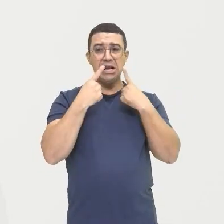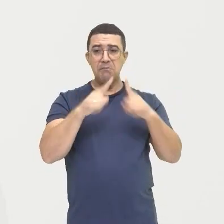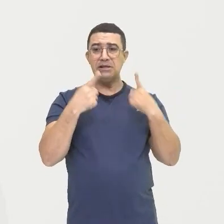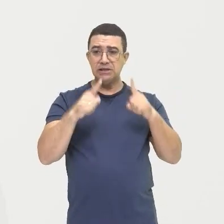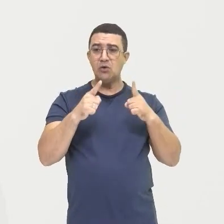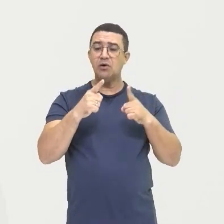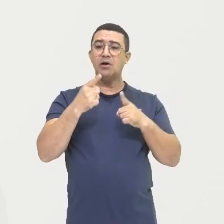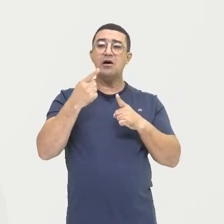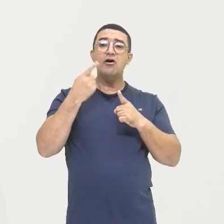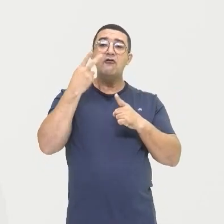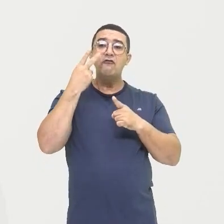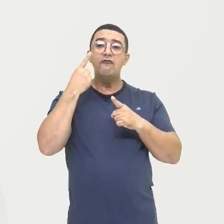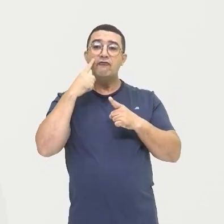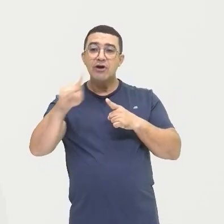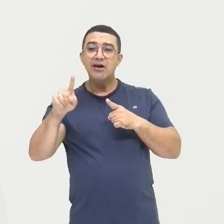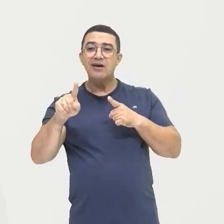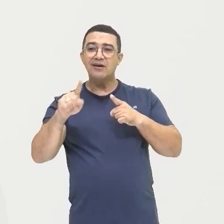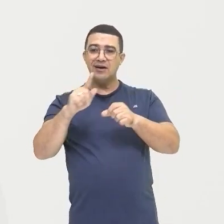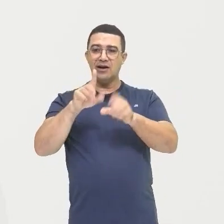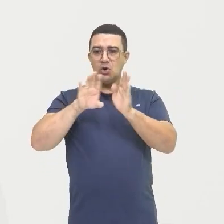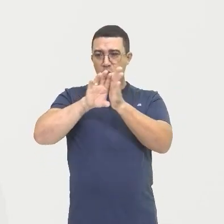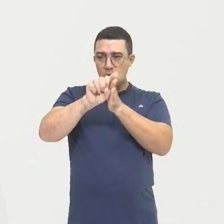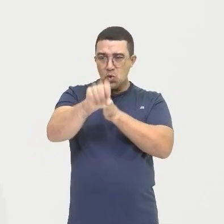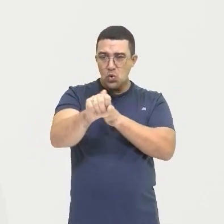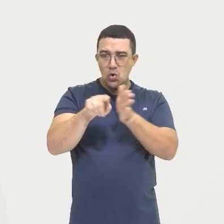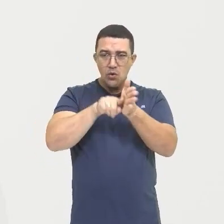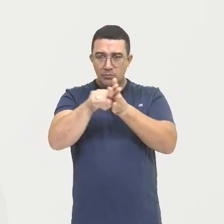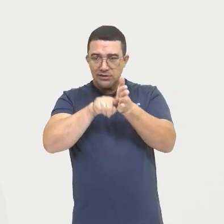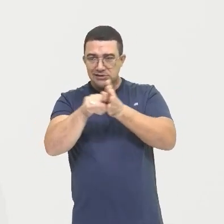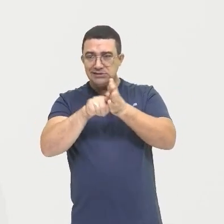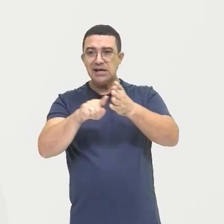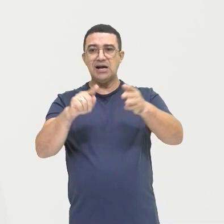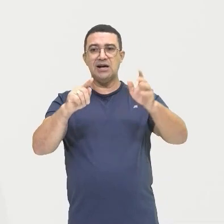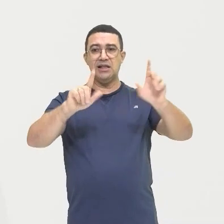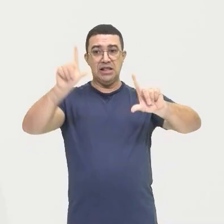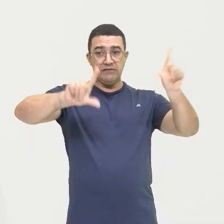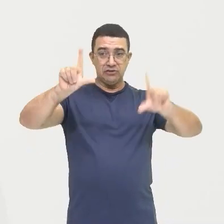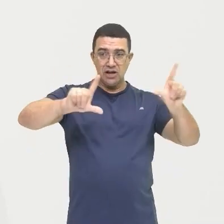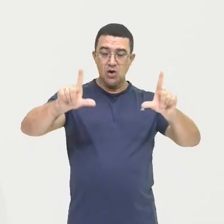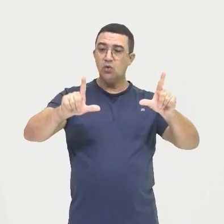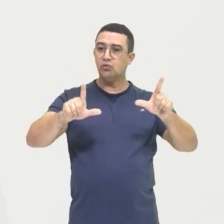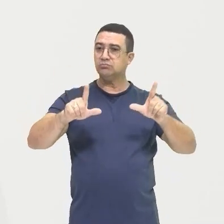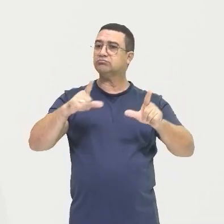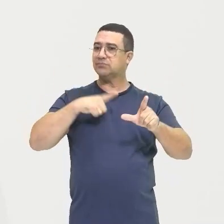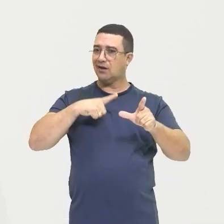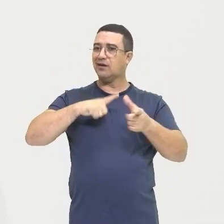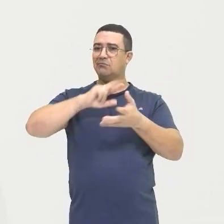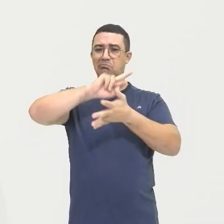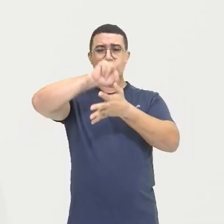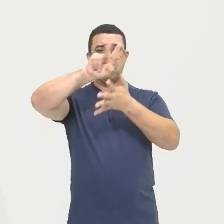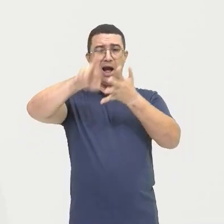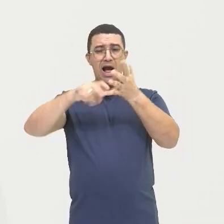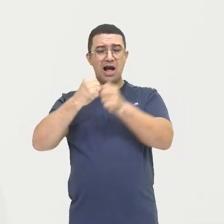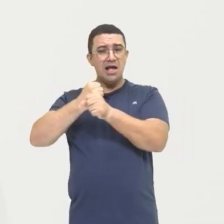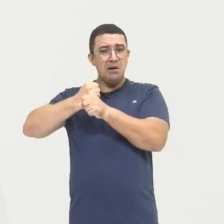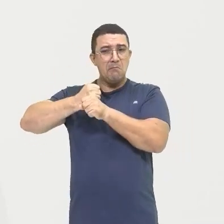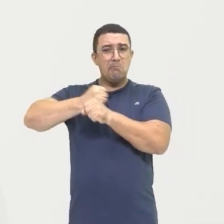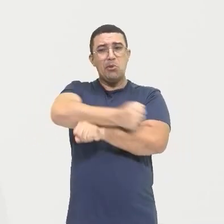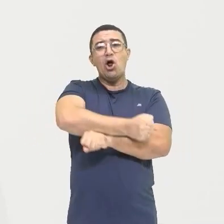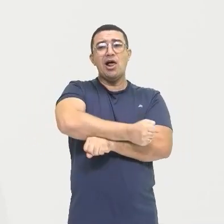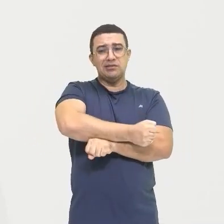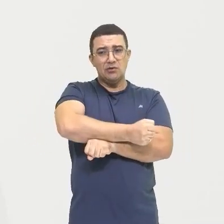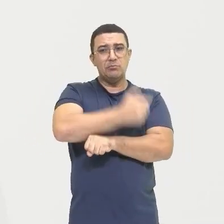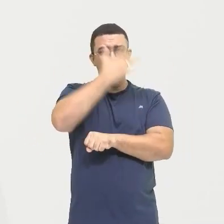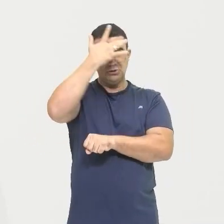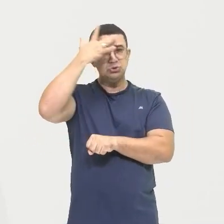jornal Ou então colocar ali no Google Pesquisar aí Exploração do trabalhador rural Exploração do trabalhador no campo